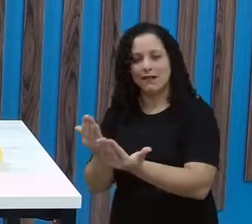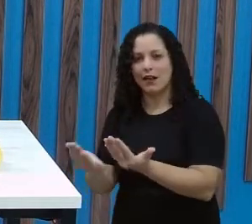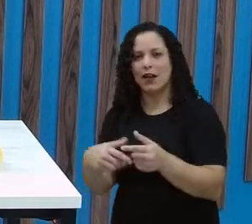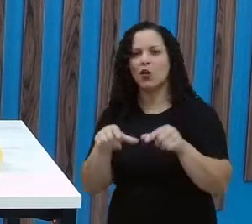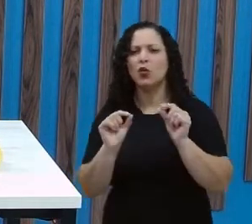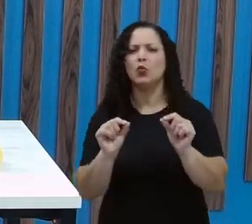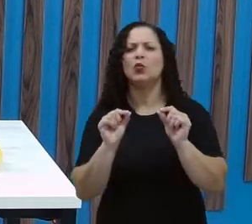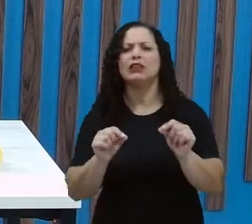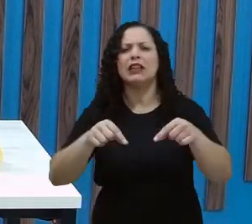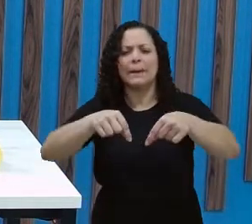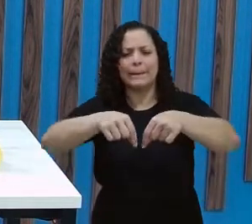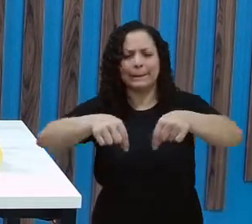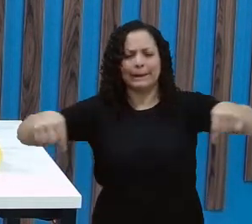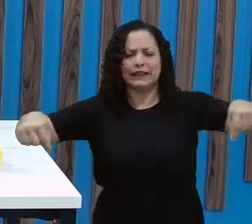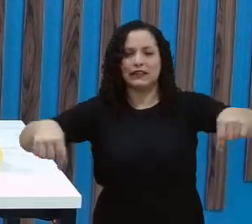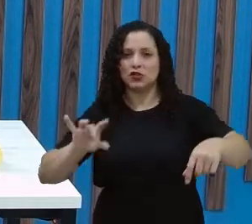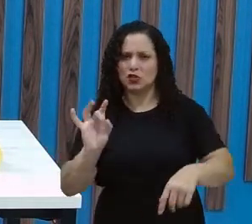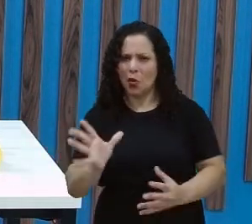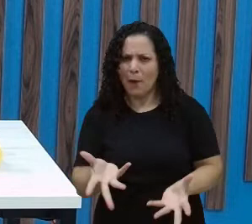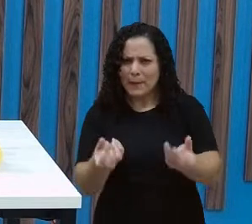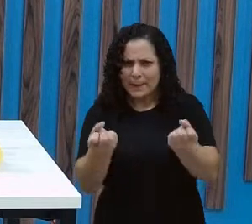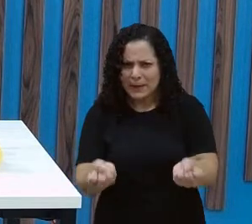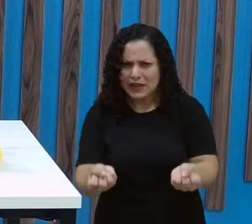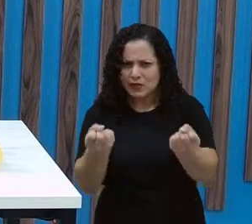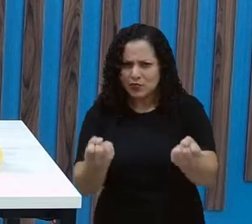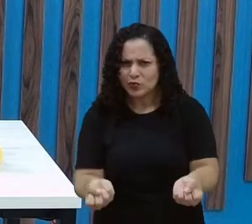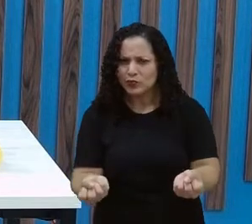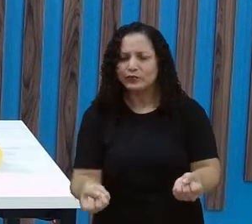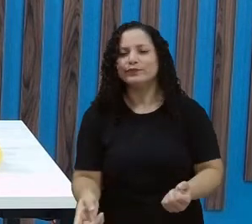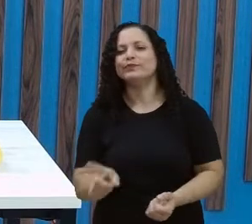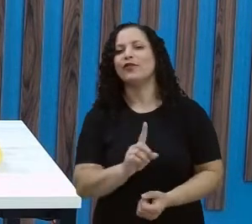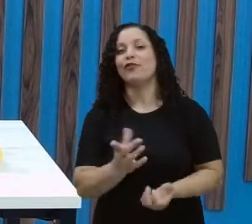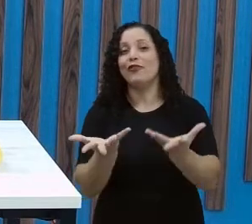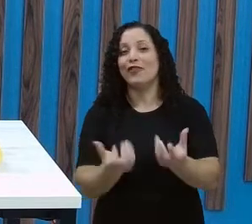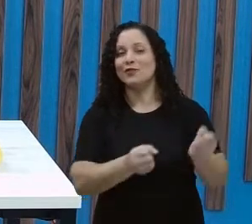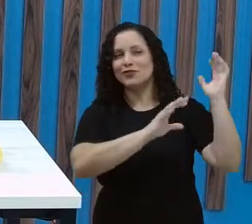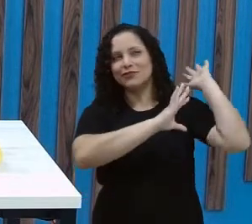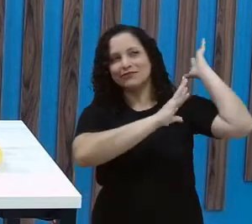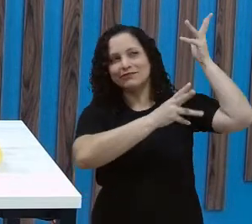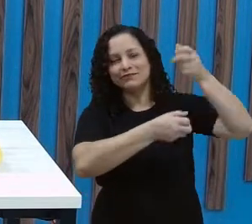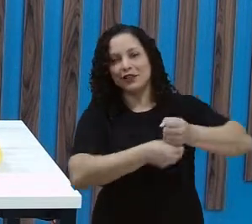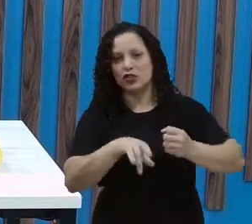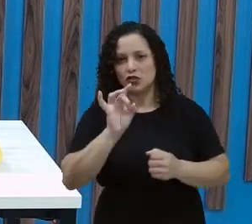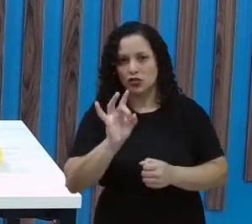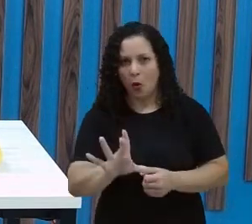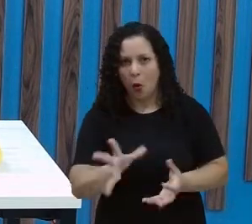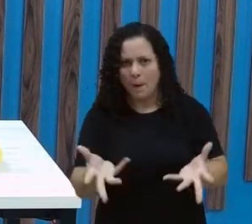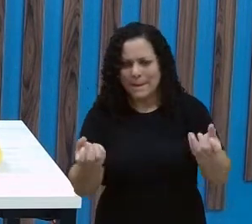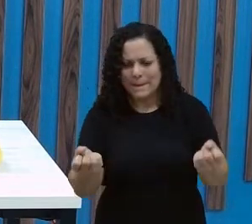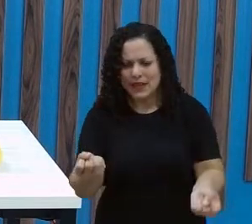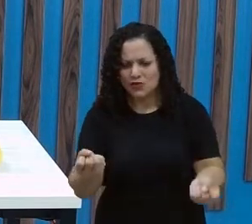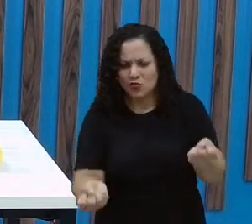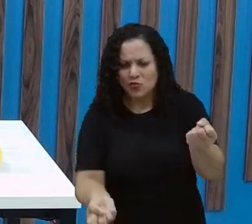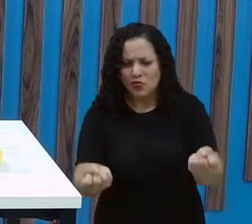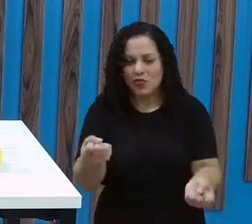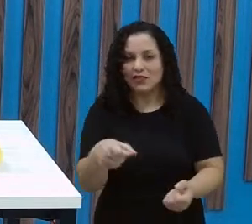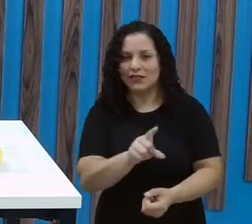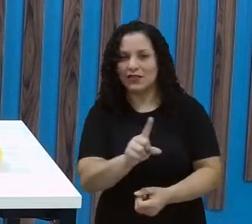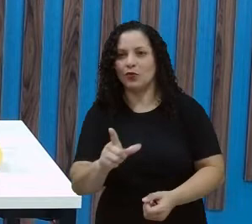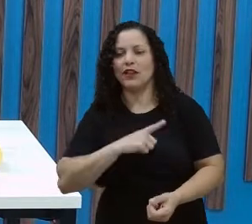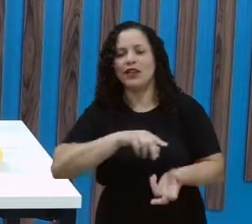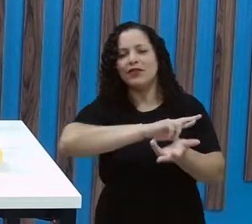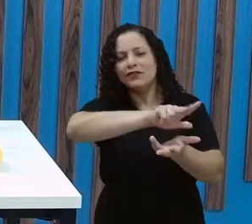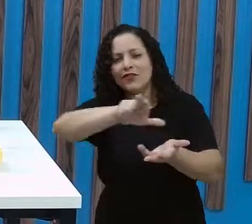medir? Será que a gente só pode medir massa? Vamos relembrar, tá? A gente não mede só massa, não, a gente mede outra massa também.